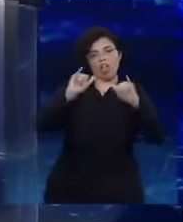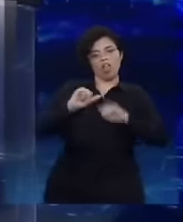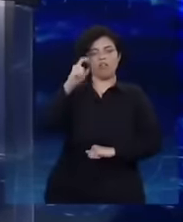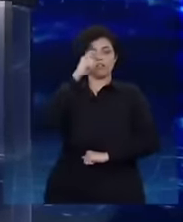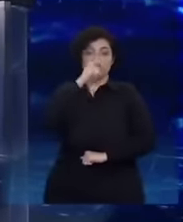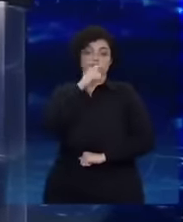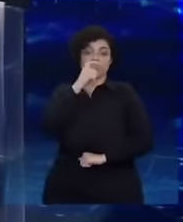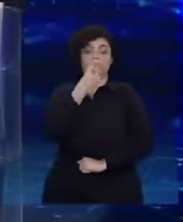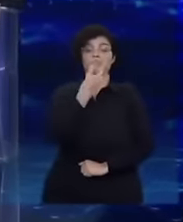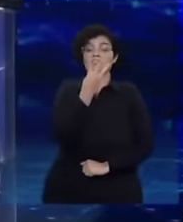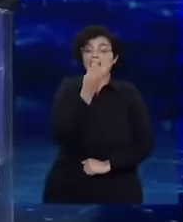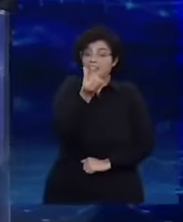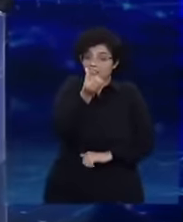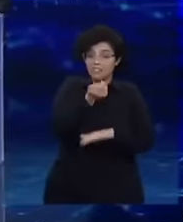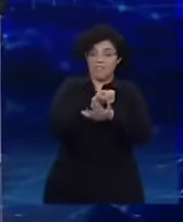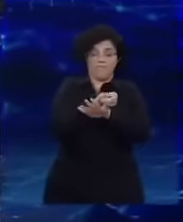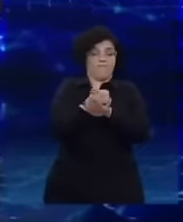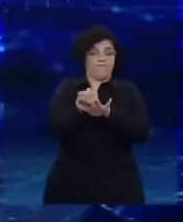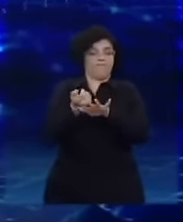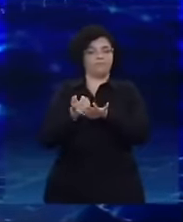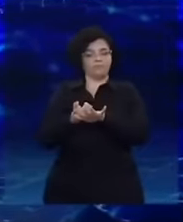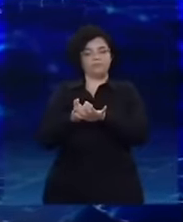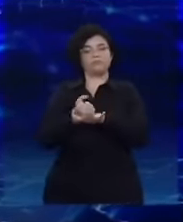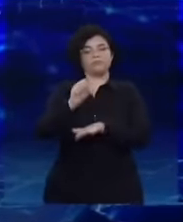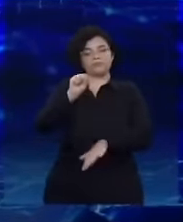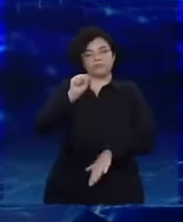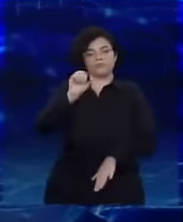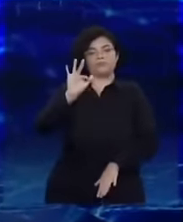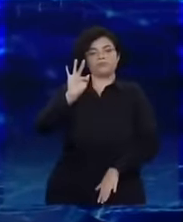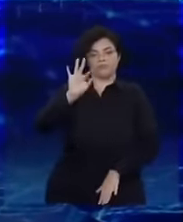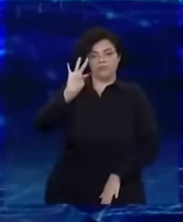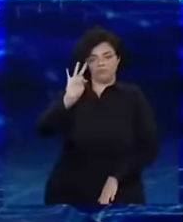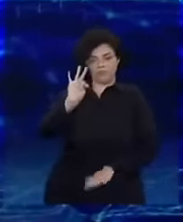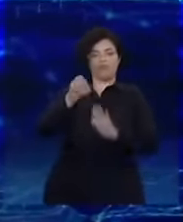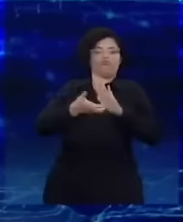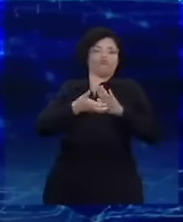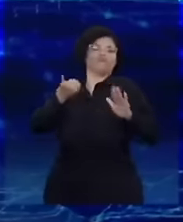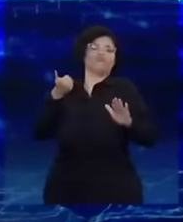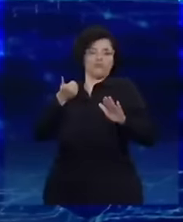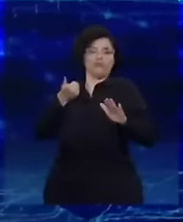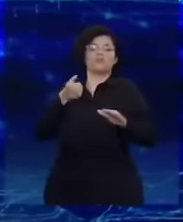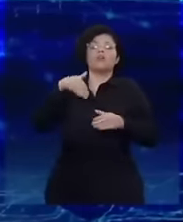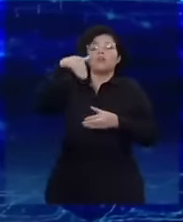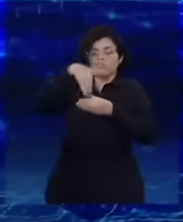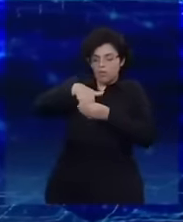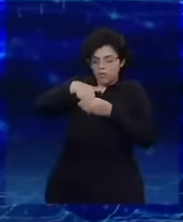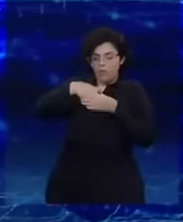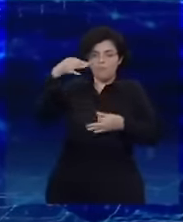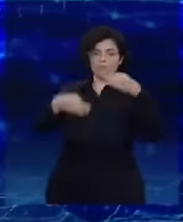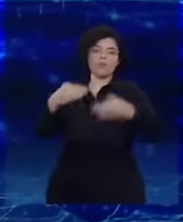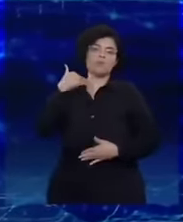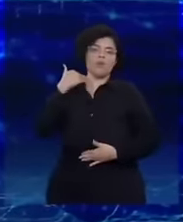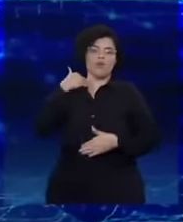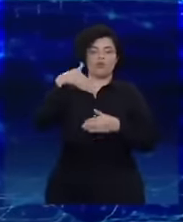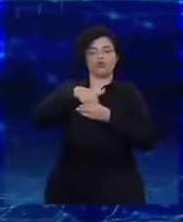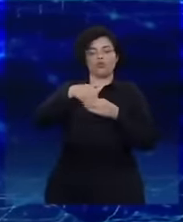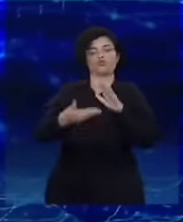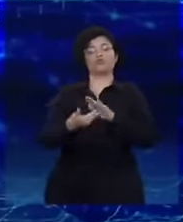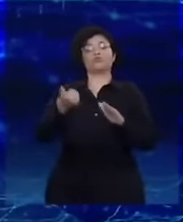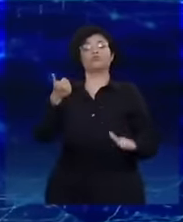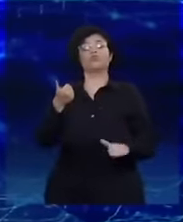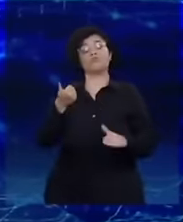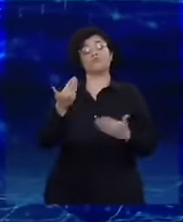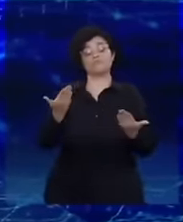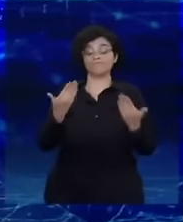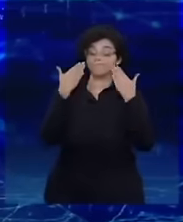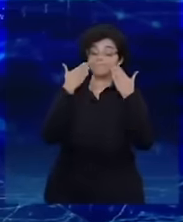36 fake news a Suprema Corte tirou, o Tribunal Eleitoral tirou dele. Uma demonstração de que